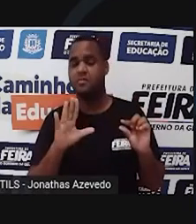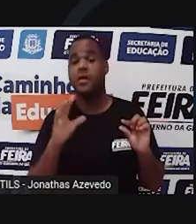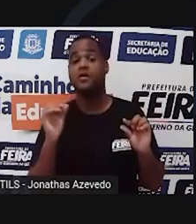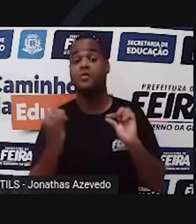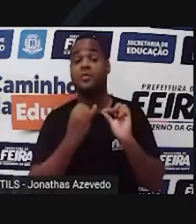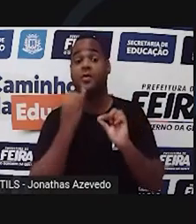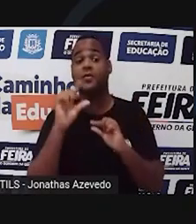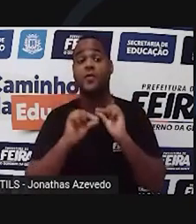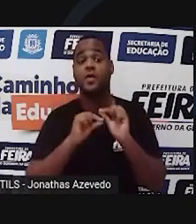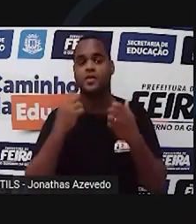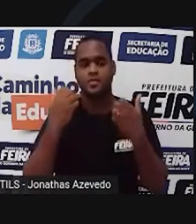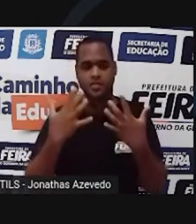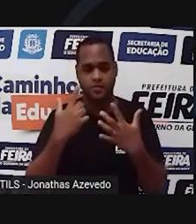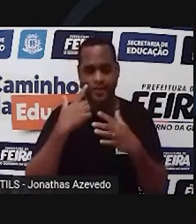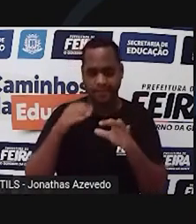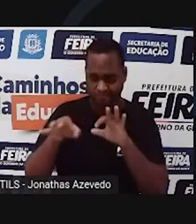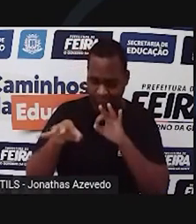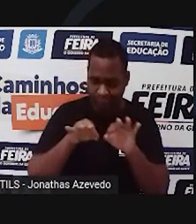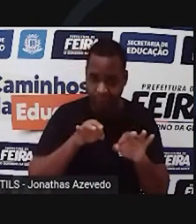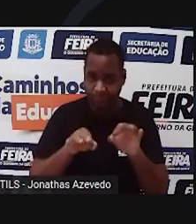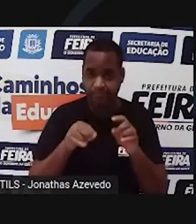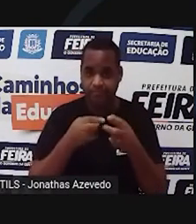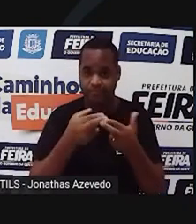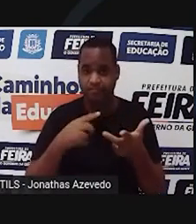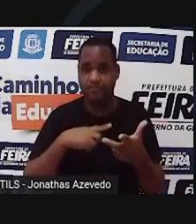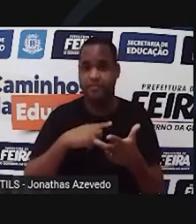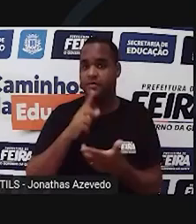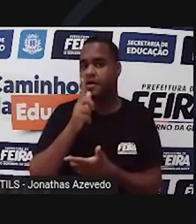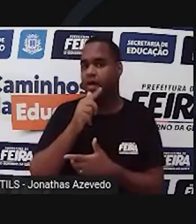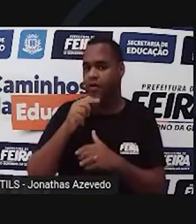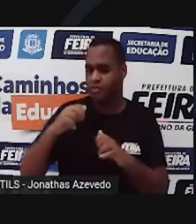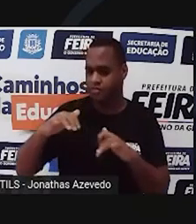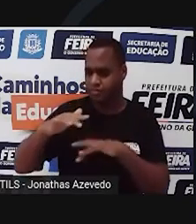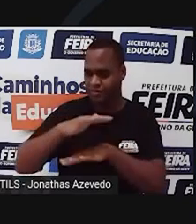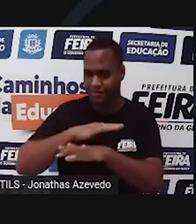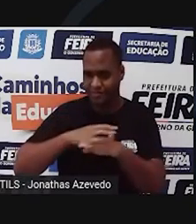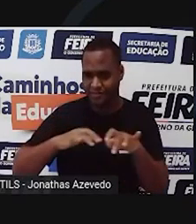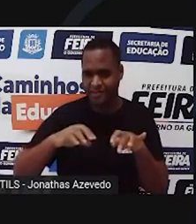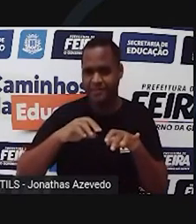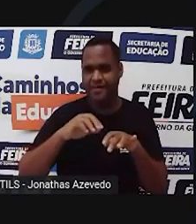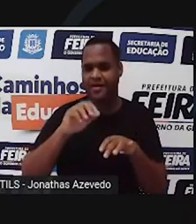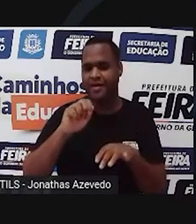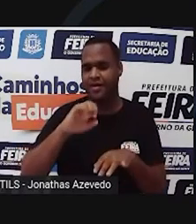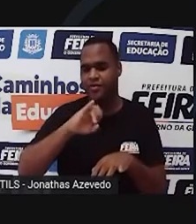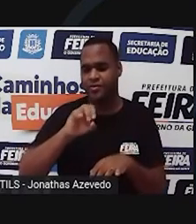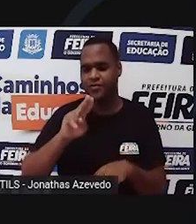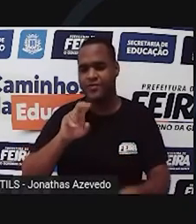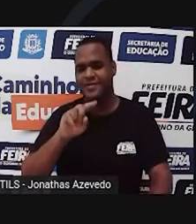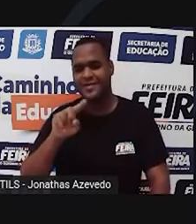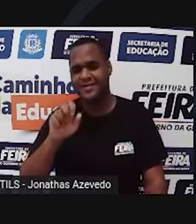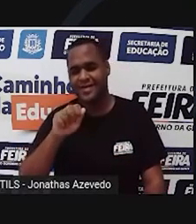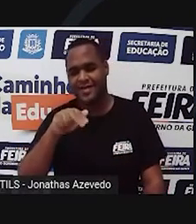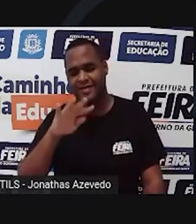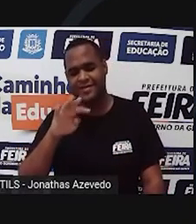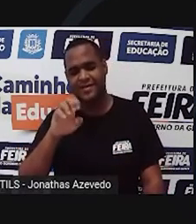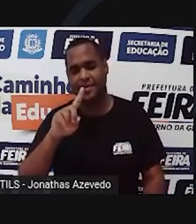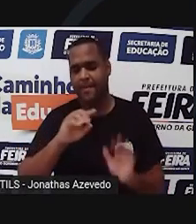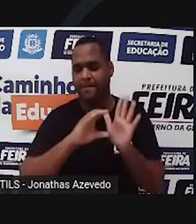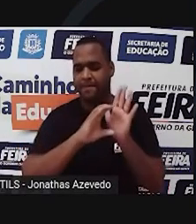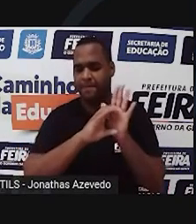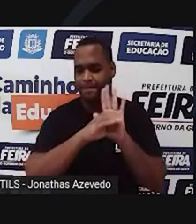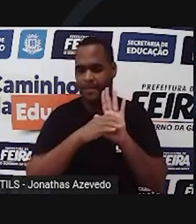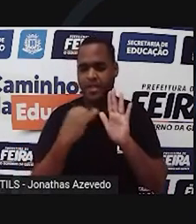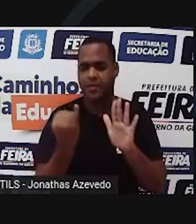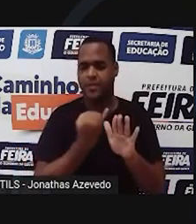seria a regularização das águas a Jusante. Vamos entender esse conceito que é extremamente importante no